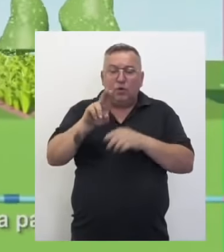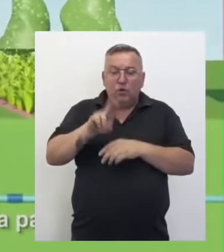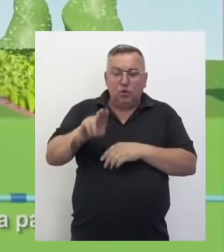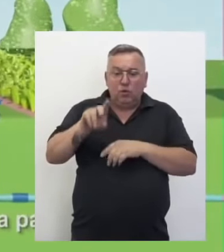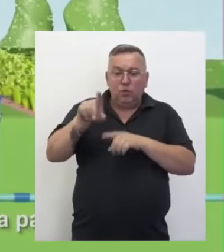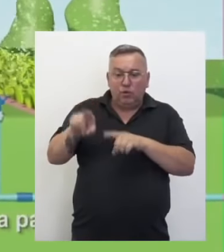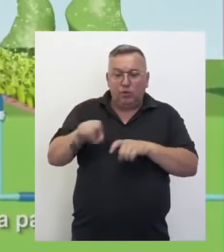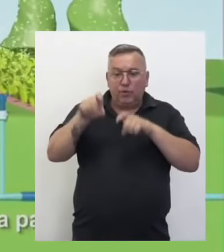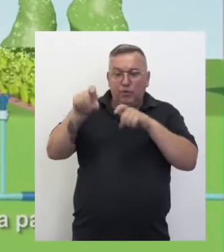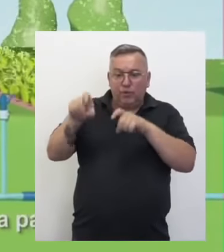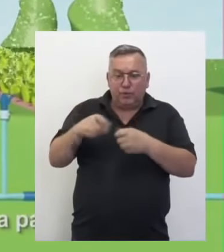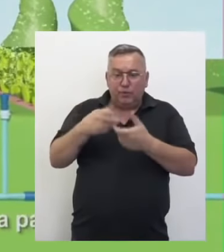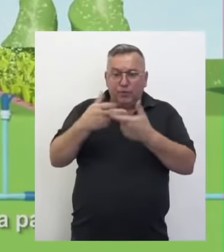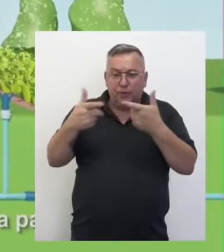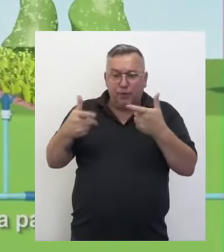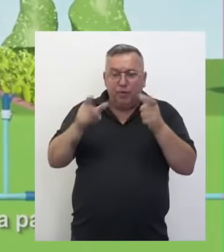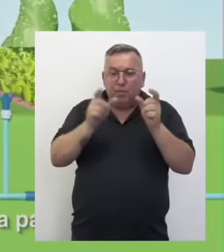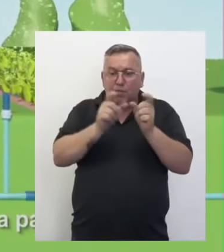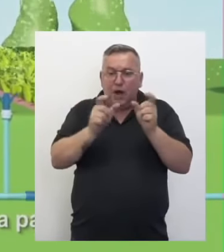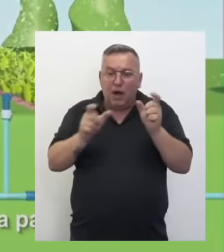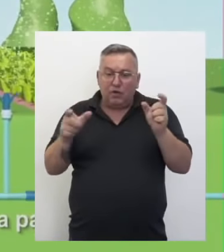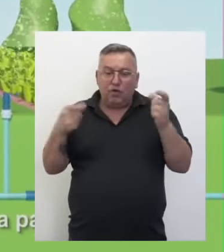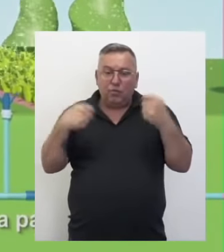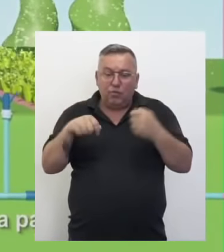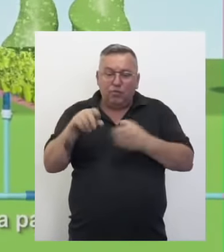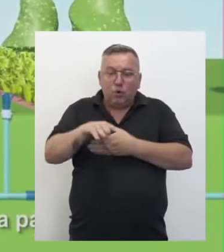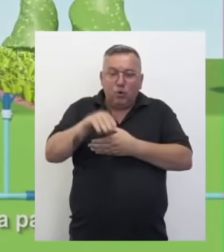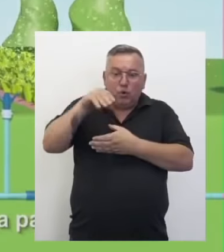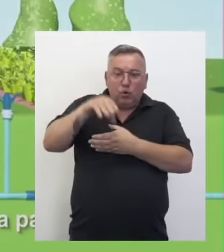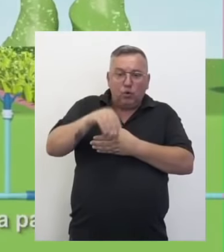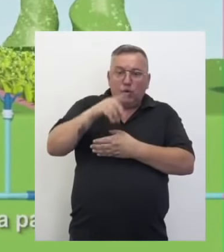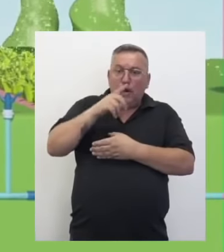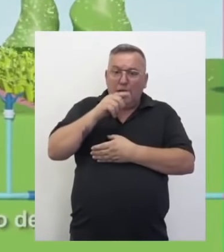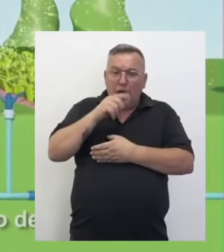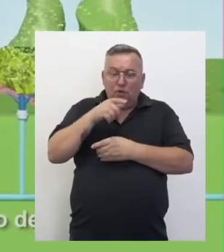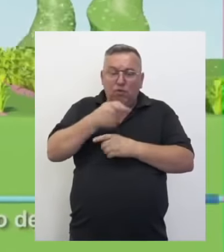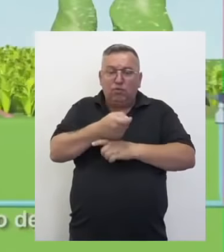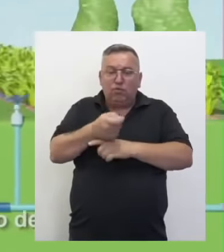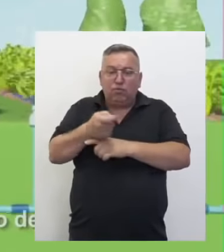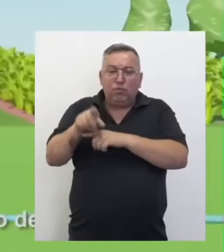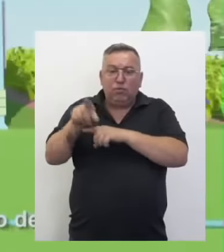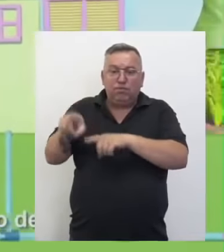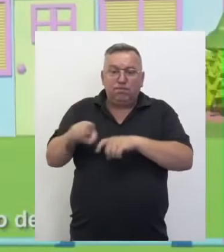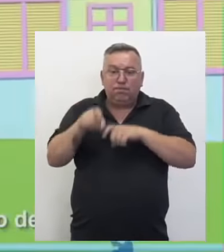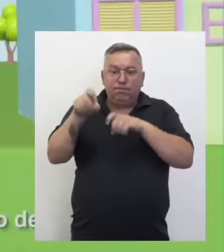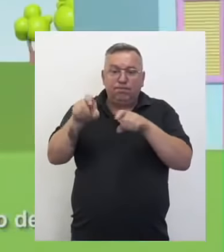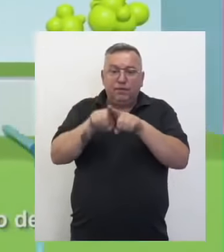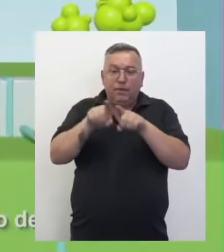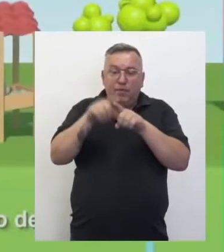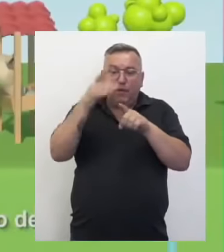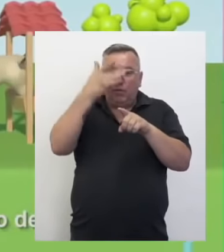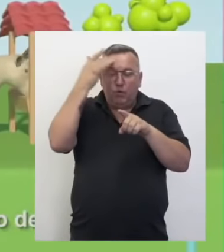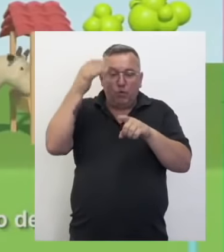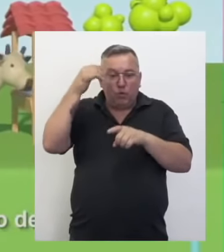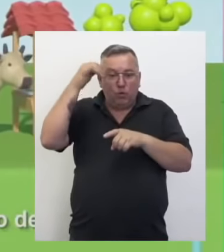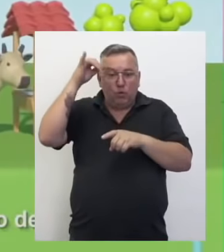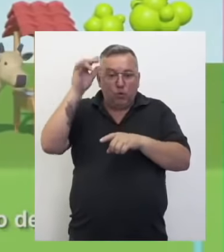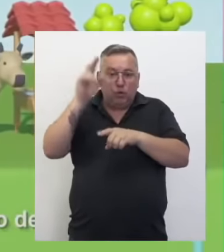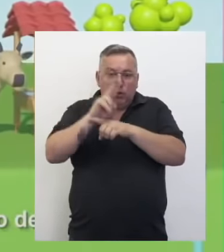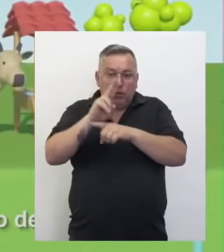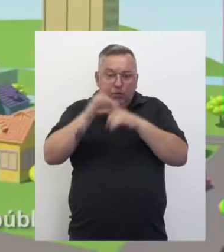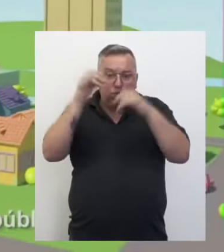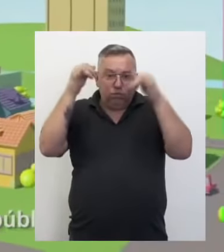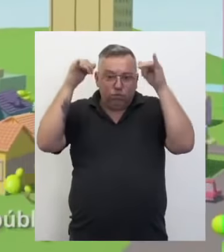amontante de determinado trecho precisam captar água para irrigação, assim como os pecuaristas para a criação de